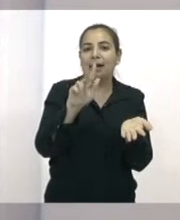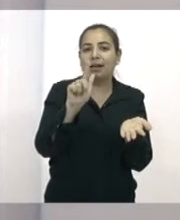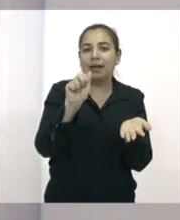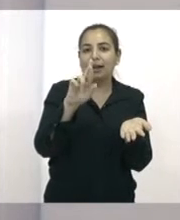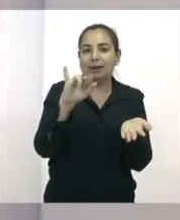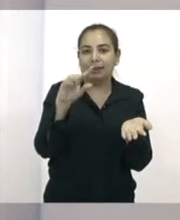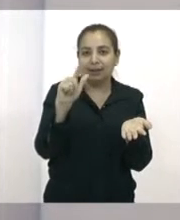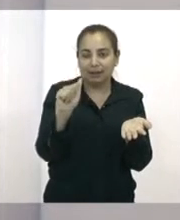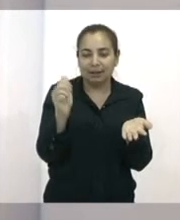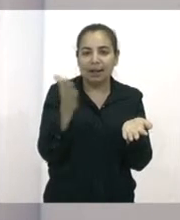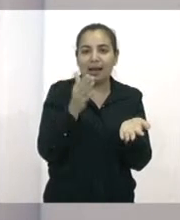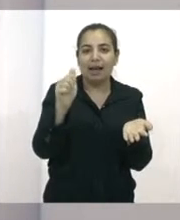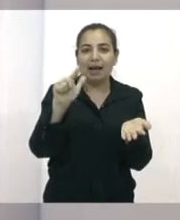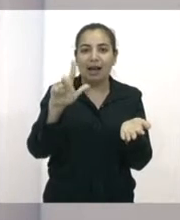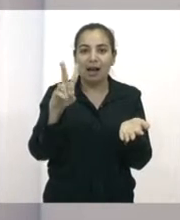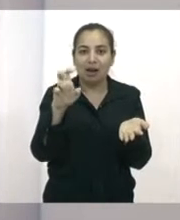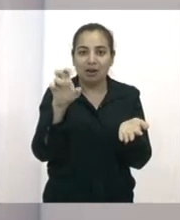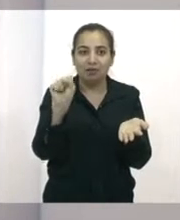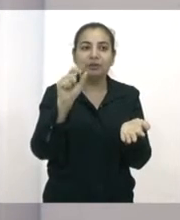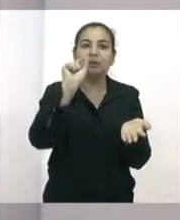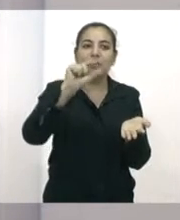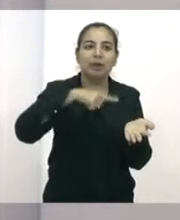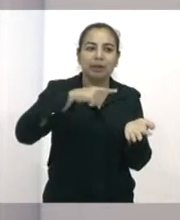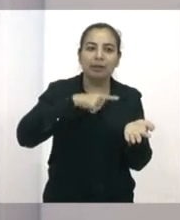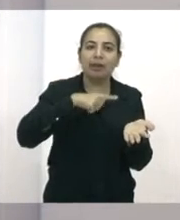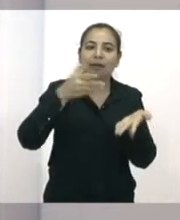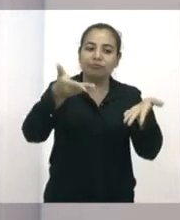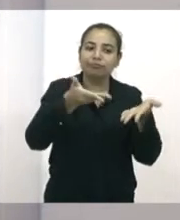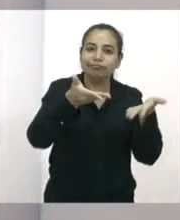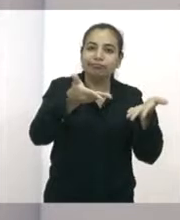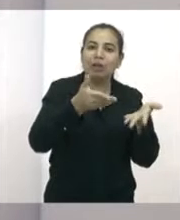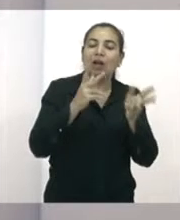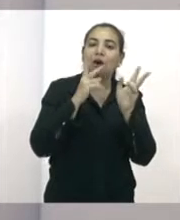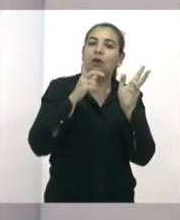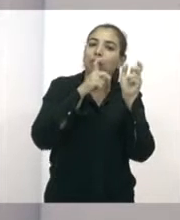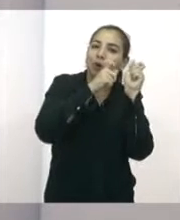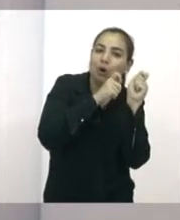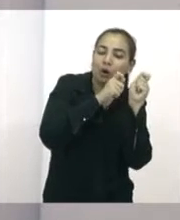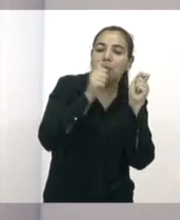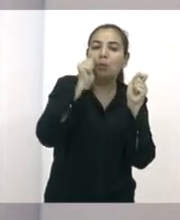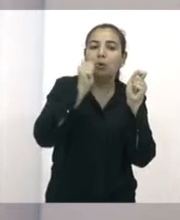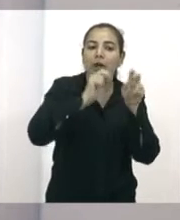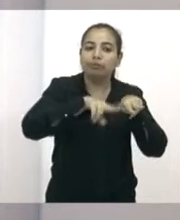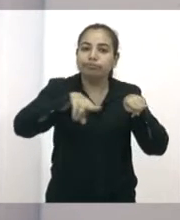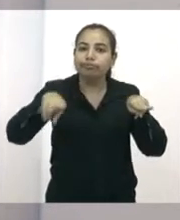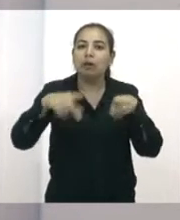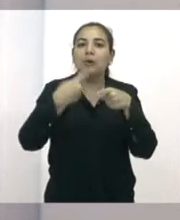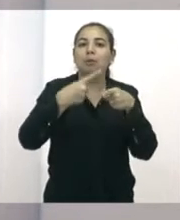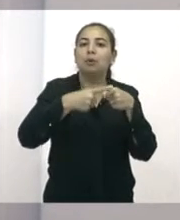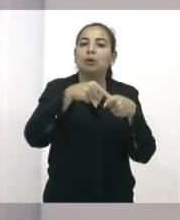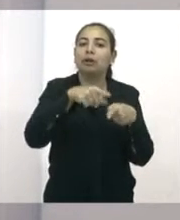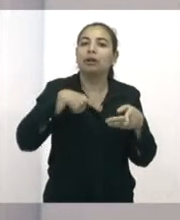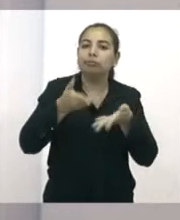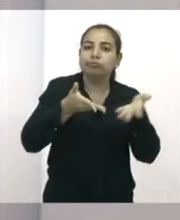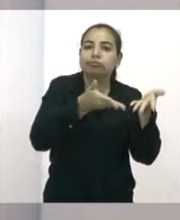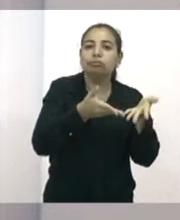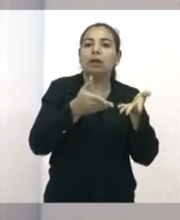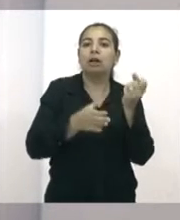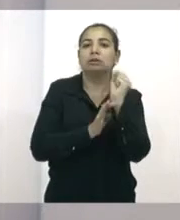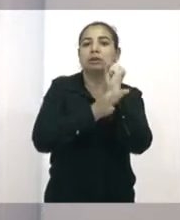de políticas para as mulheres em Fortaleza. Então, essa trajetória é muito marcante na minha vida. E aqui a gente tem uma série de projetos